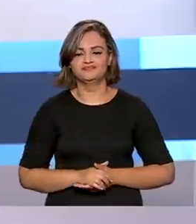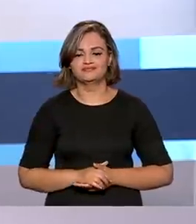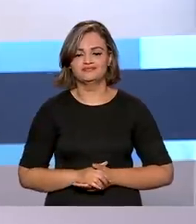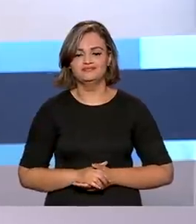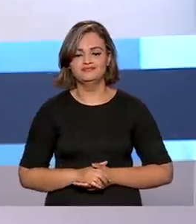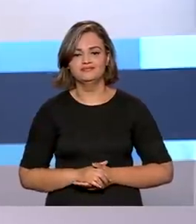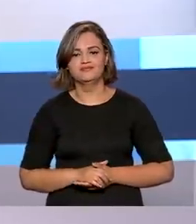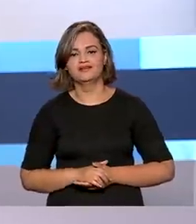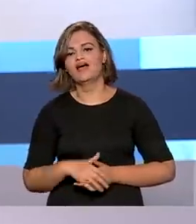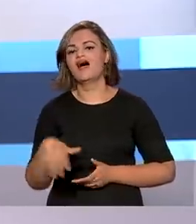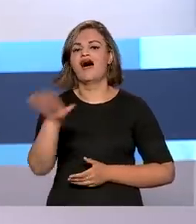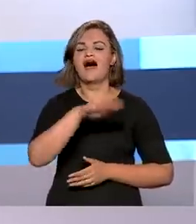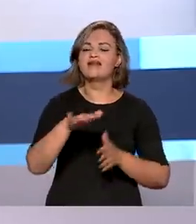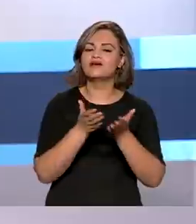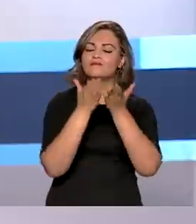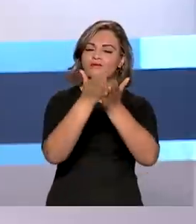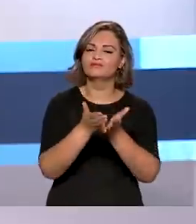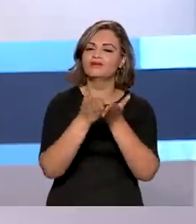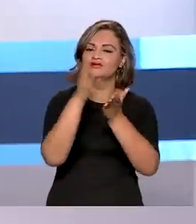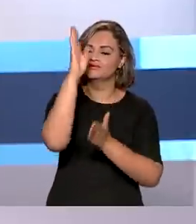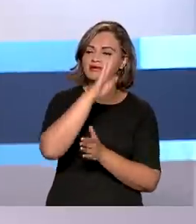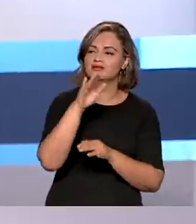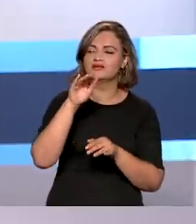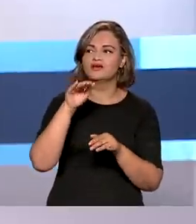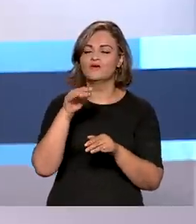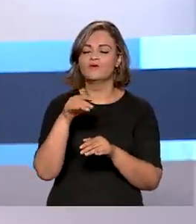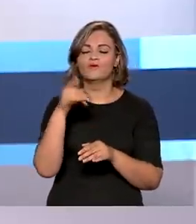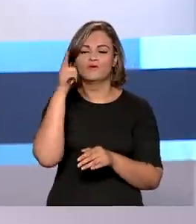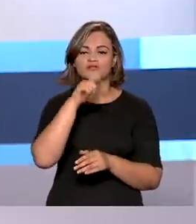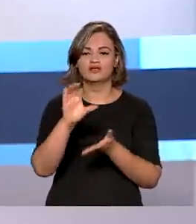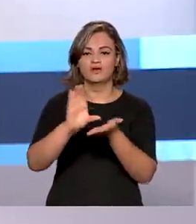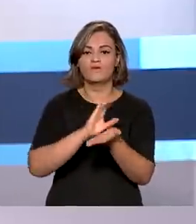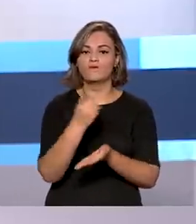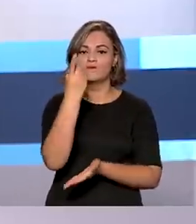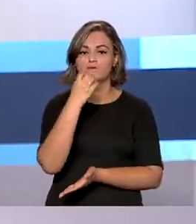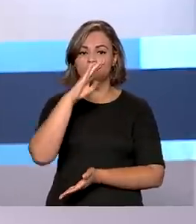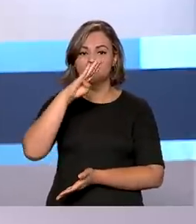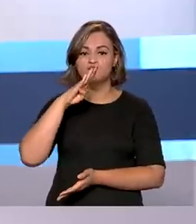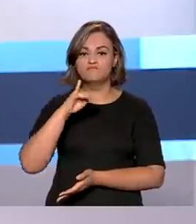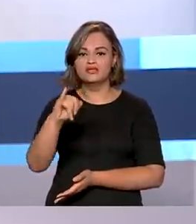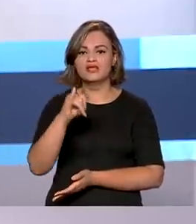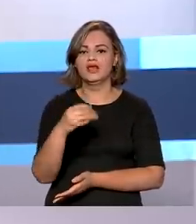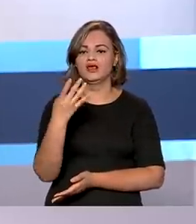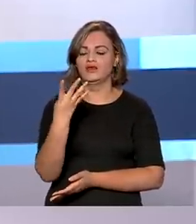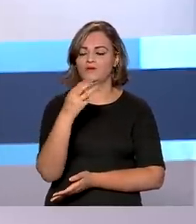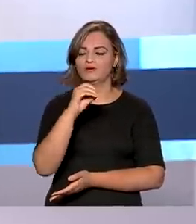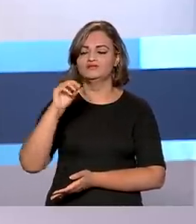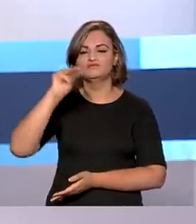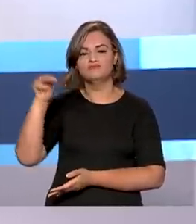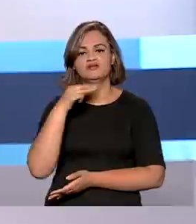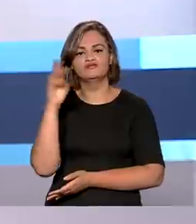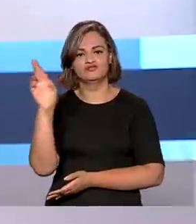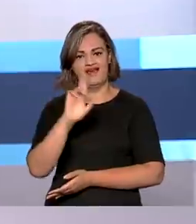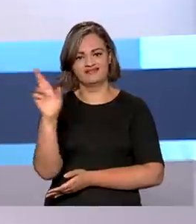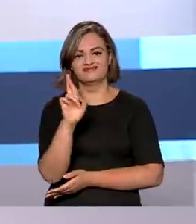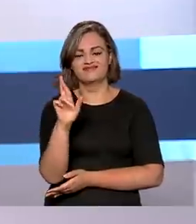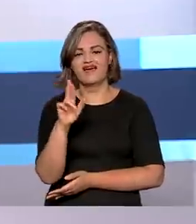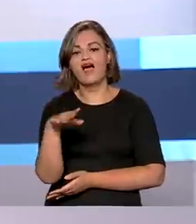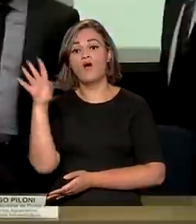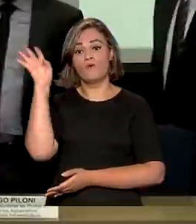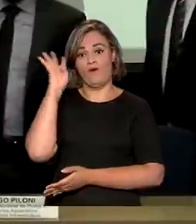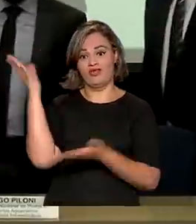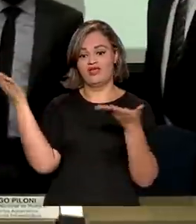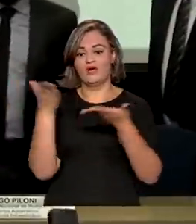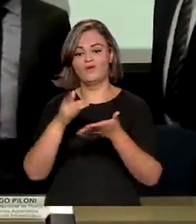E o setor portuário brasileiro atraiu 1 bilhão e 400 milhões de reais em investimentos. Foi nessa quarta